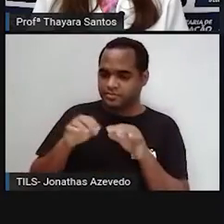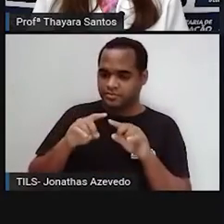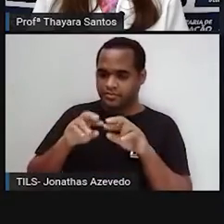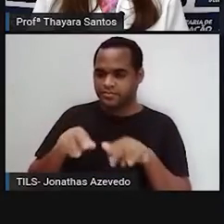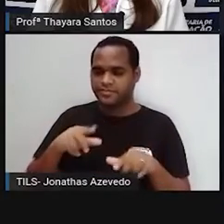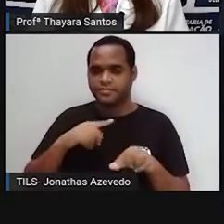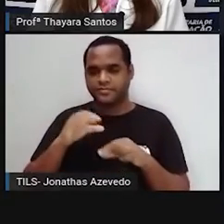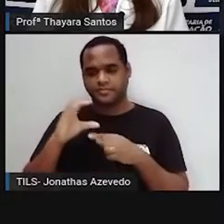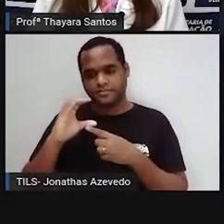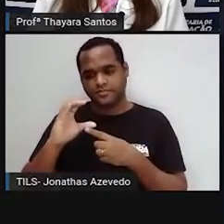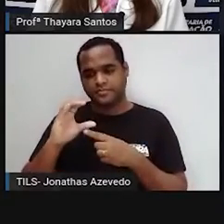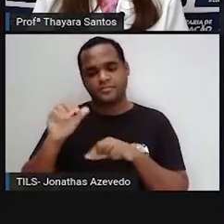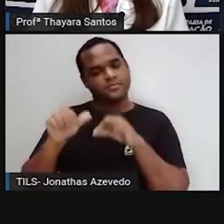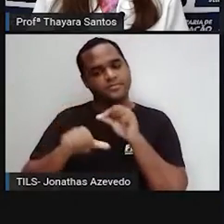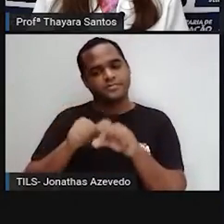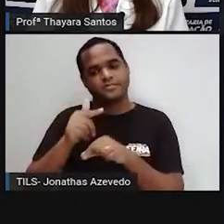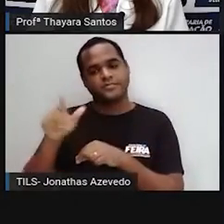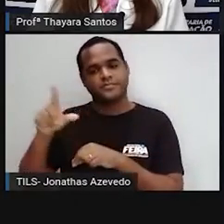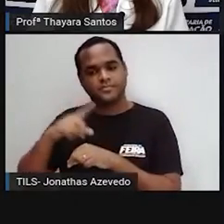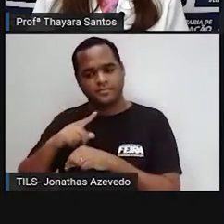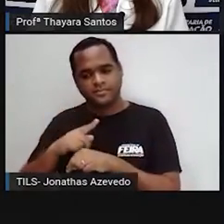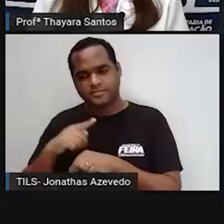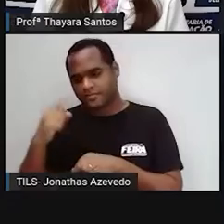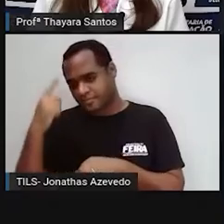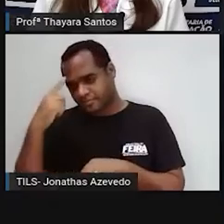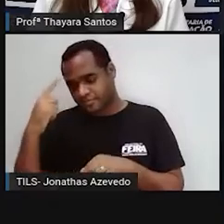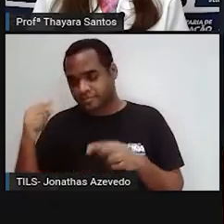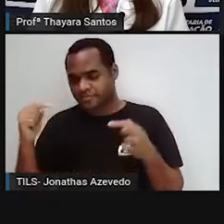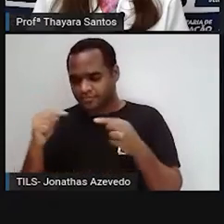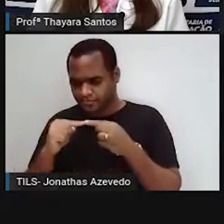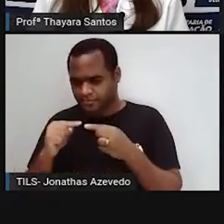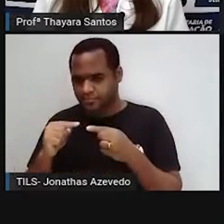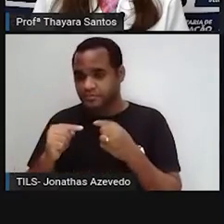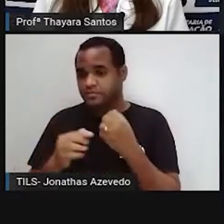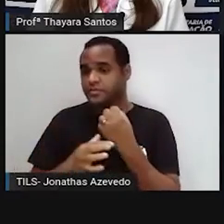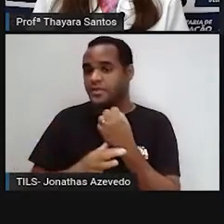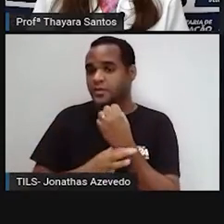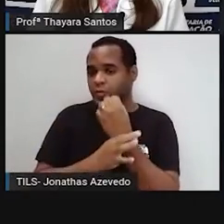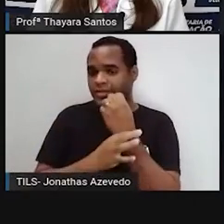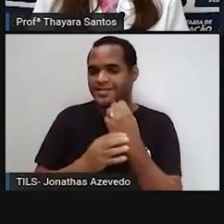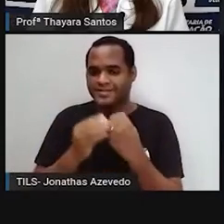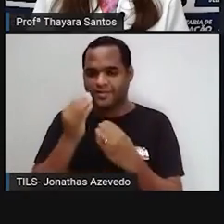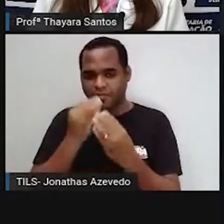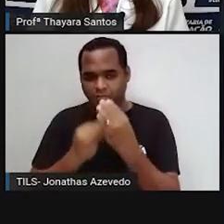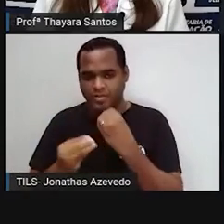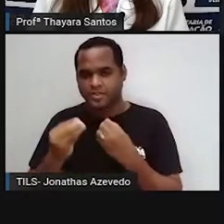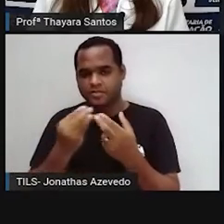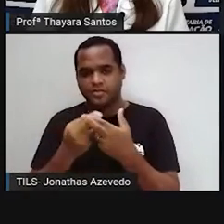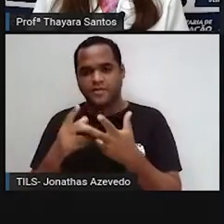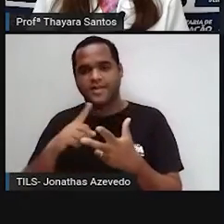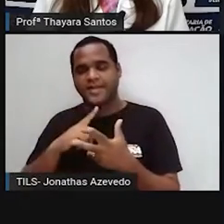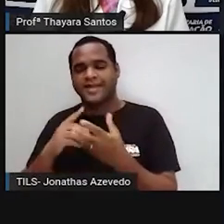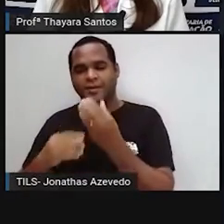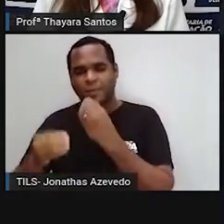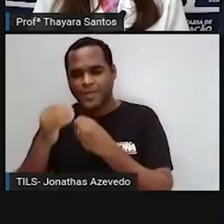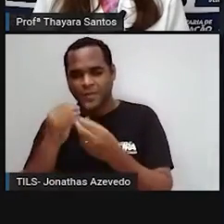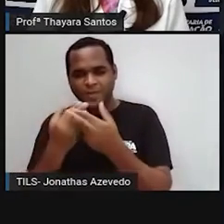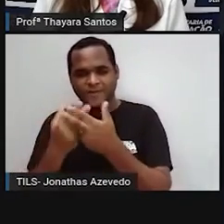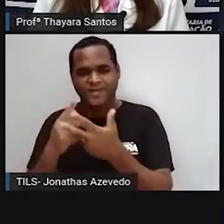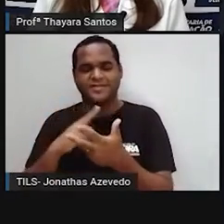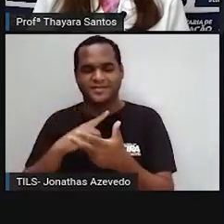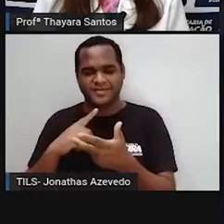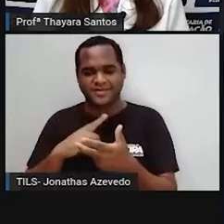mudanças climáticas podem impactar a nossa segurança alimentar, porque muitos dos alimentos que nós comemos